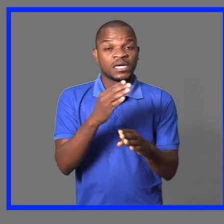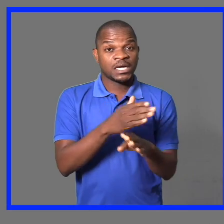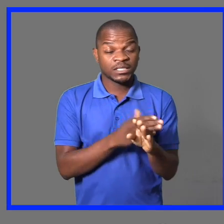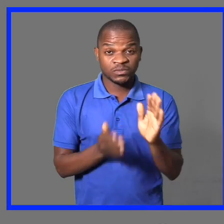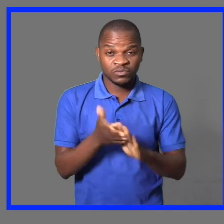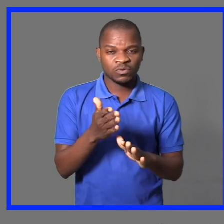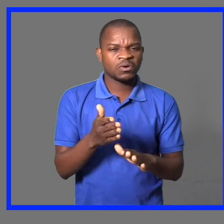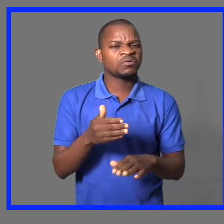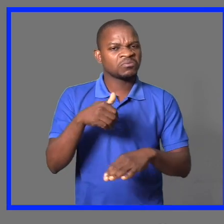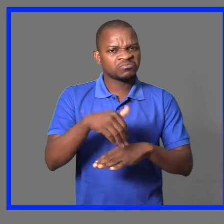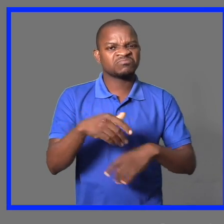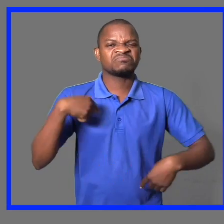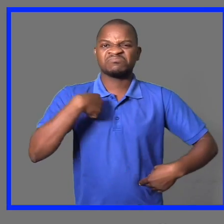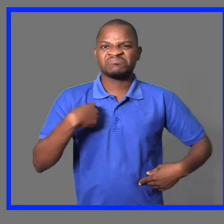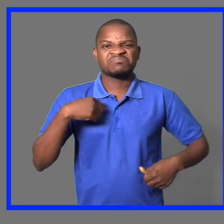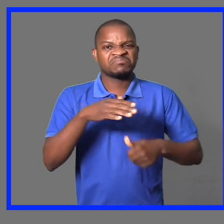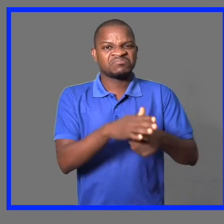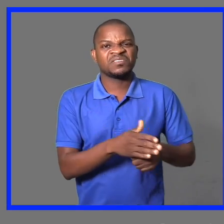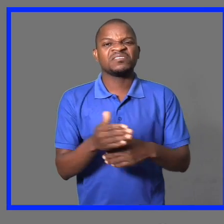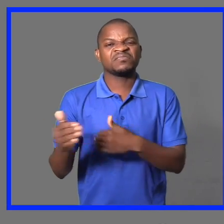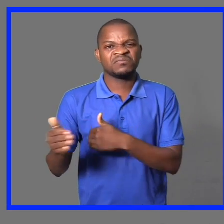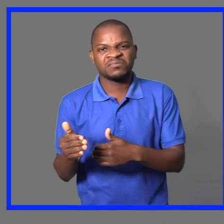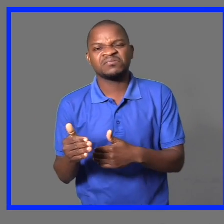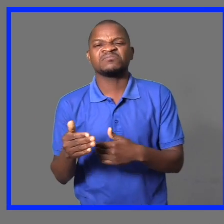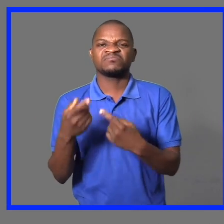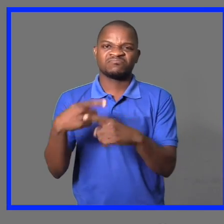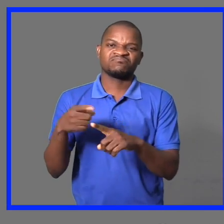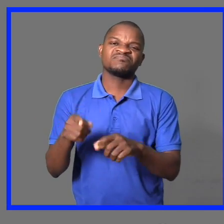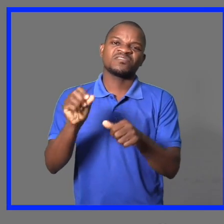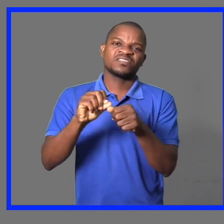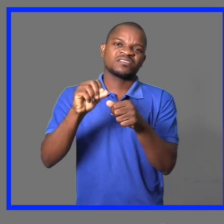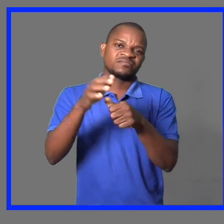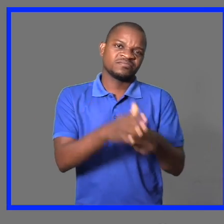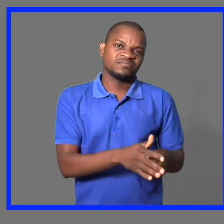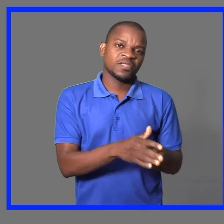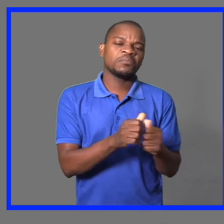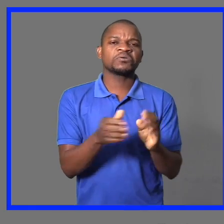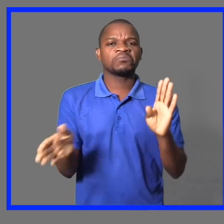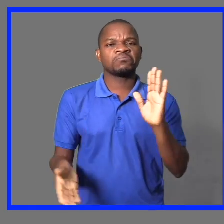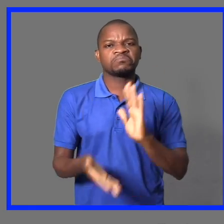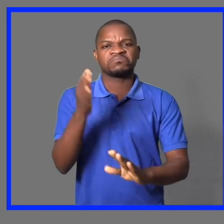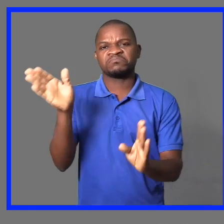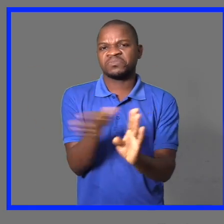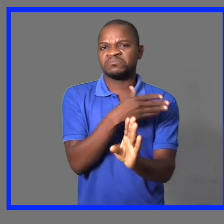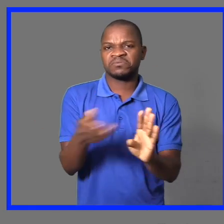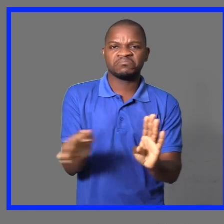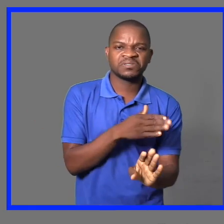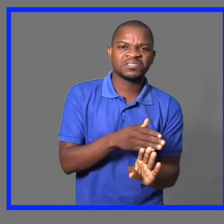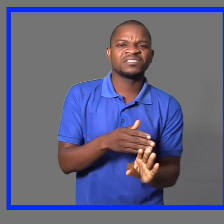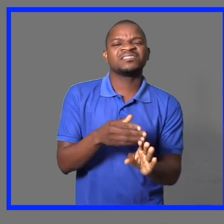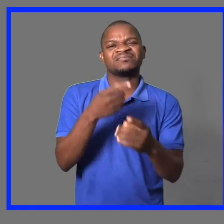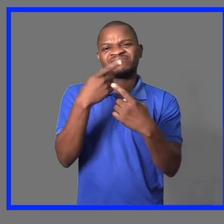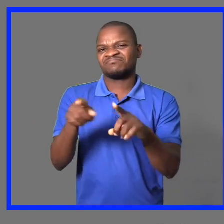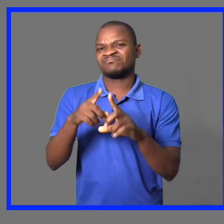Então, quando começou, eu tinha ainda, pergunto, os próprios alunos, colegas de aula, de turma, sentavam com elas, eles batiam,